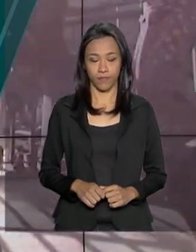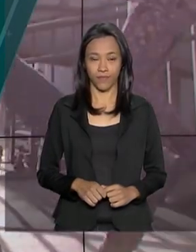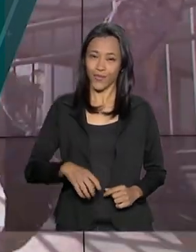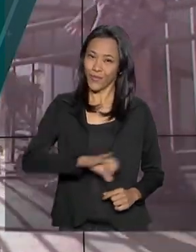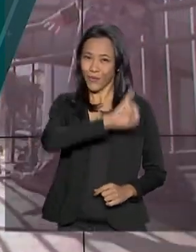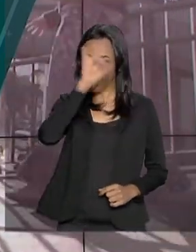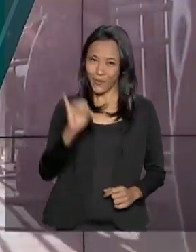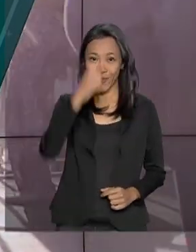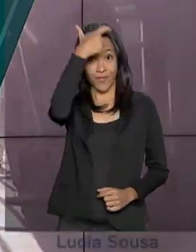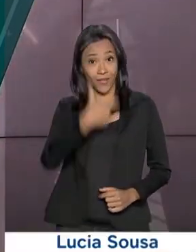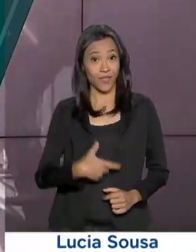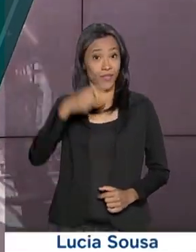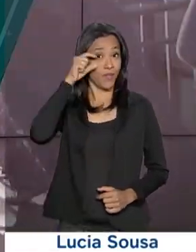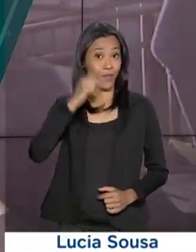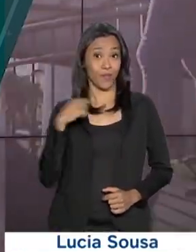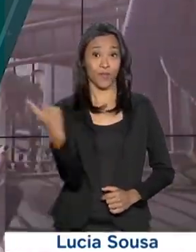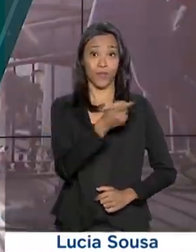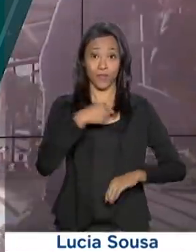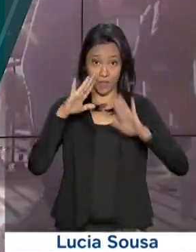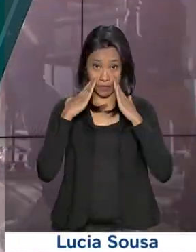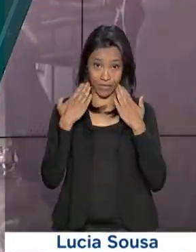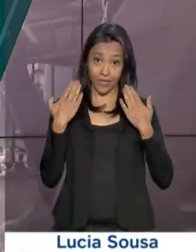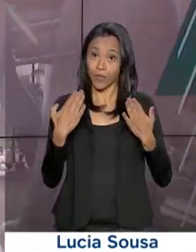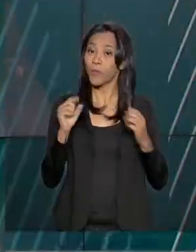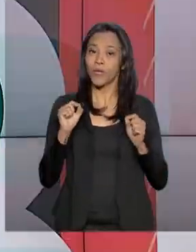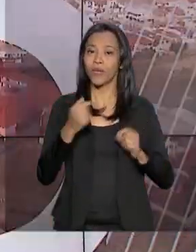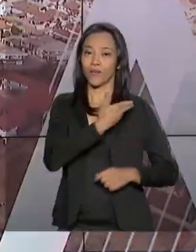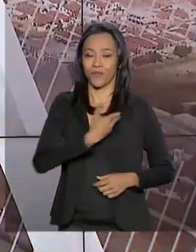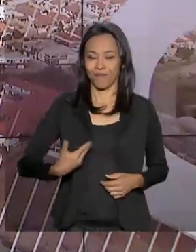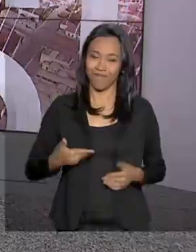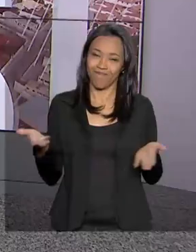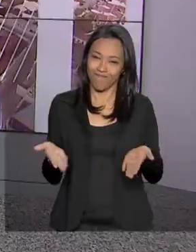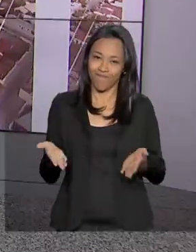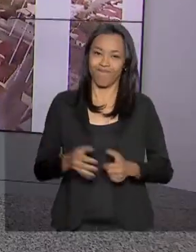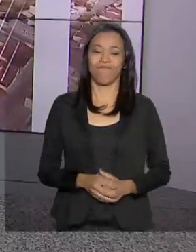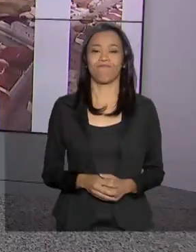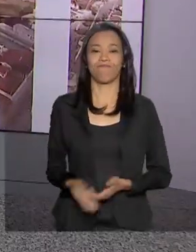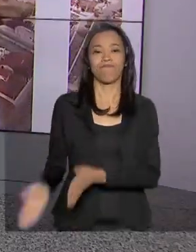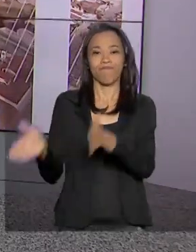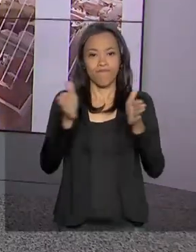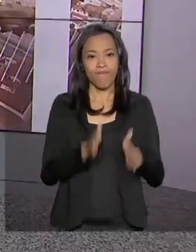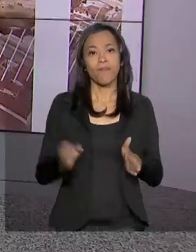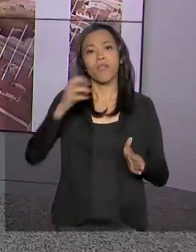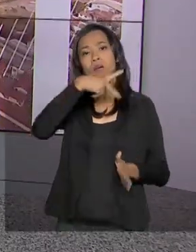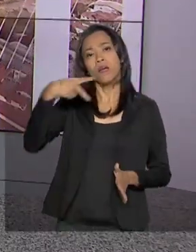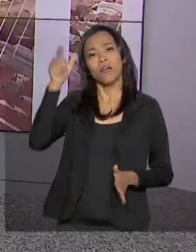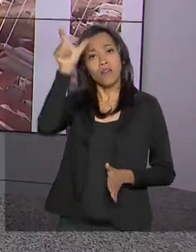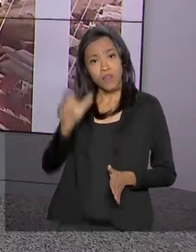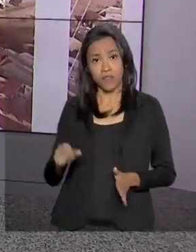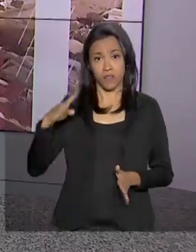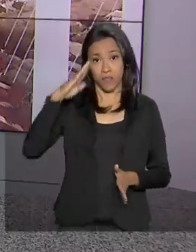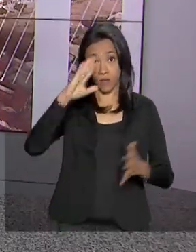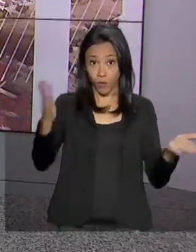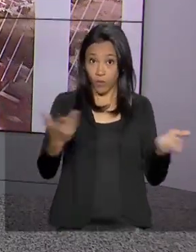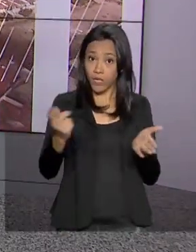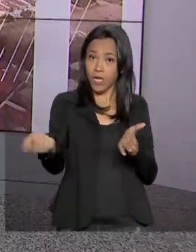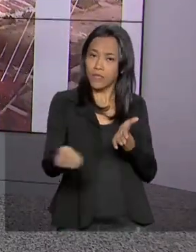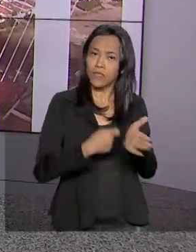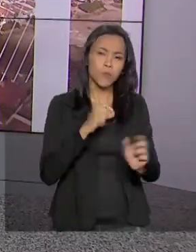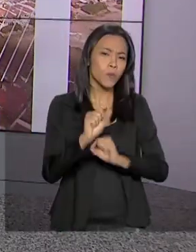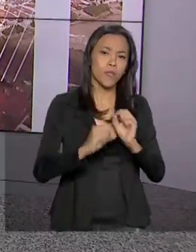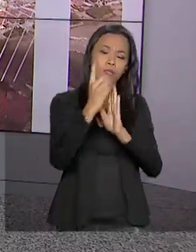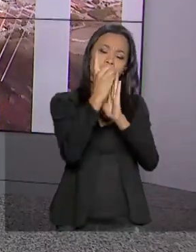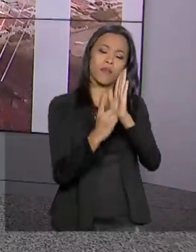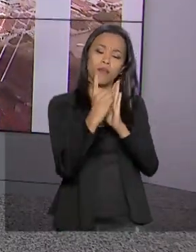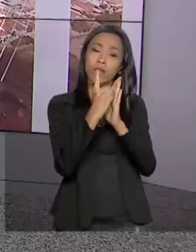Olá, eu sou o Roberto Camargo e estamos no ar com o Governo Agora. O presidente Jair Bolsonaro assina hoje decreto que